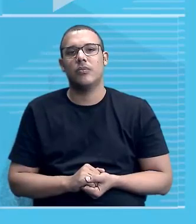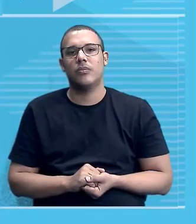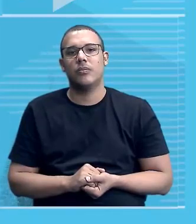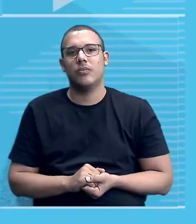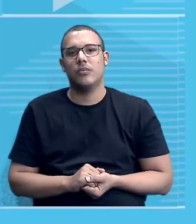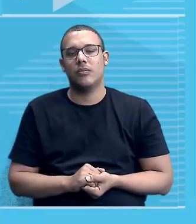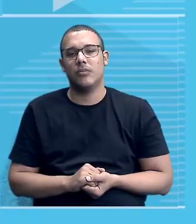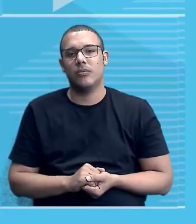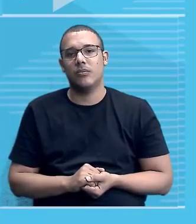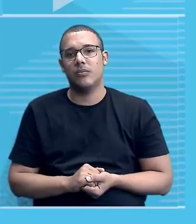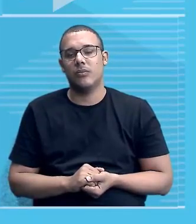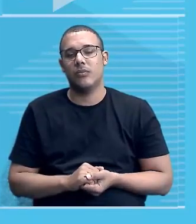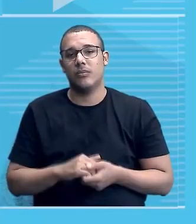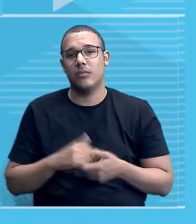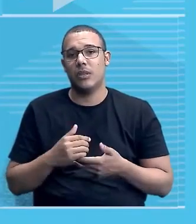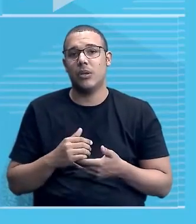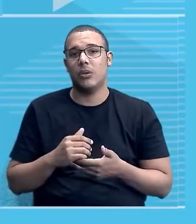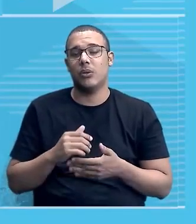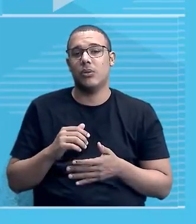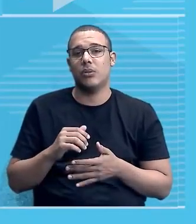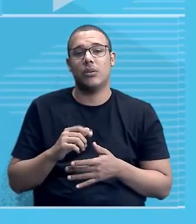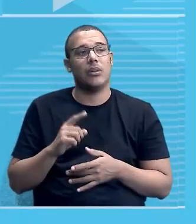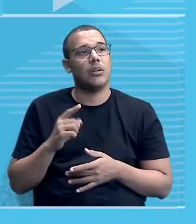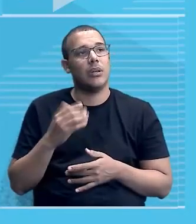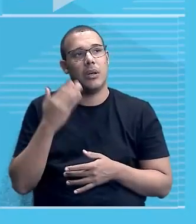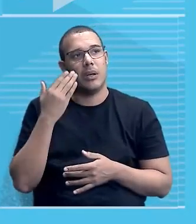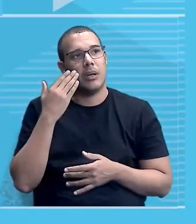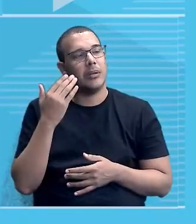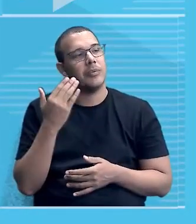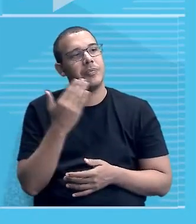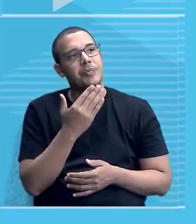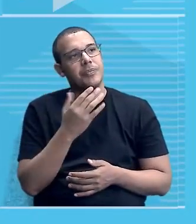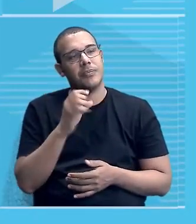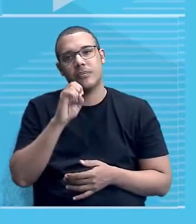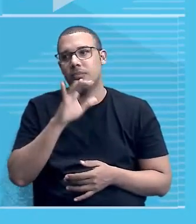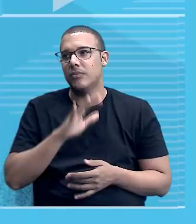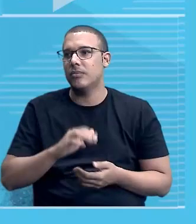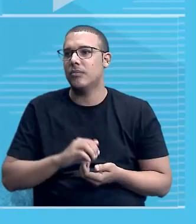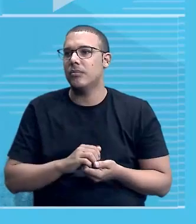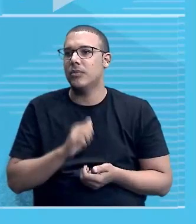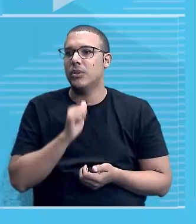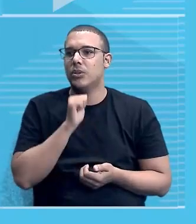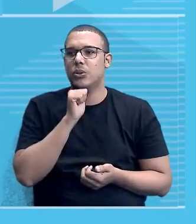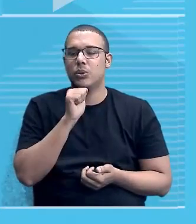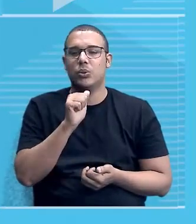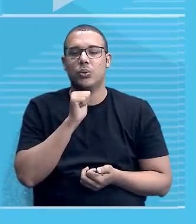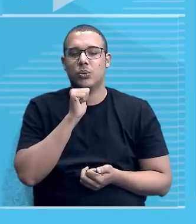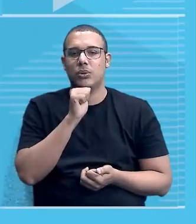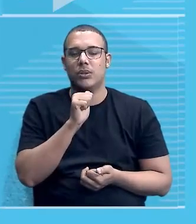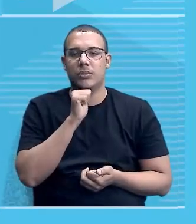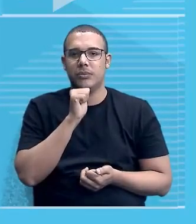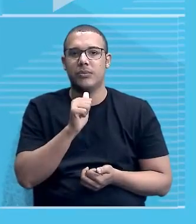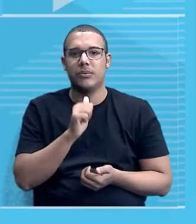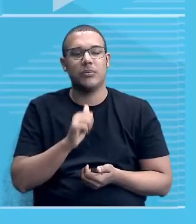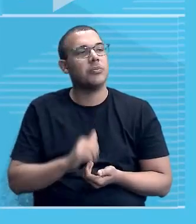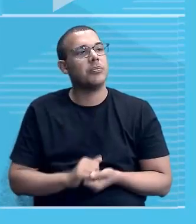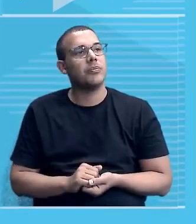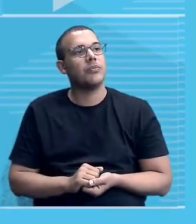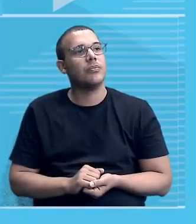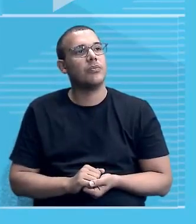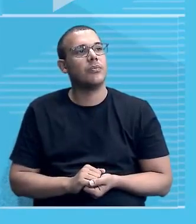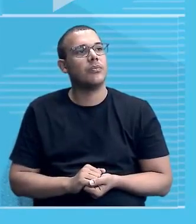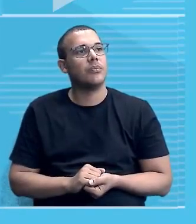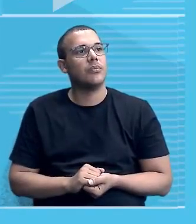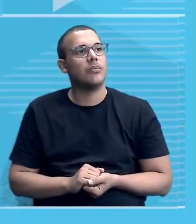No caso do Sudão, muito bonito as roupas dos africanos, eu acho interessante, que são